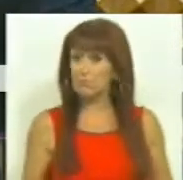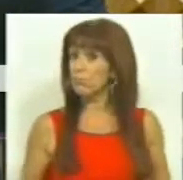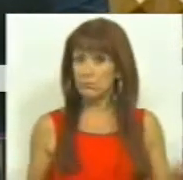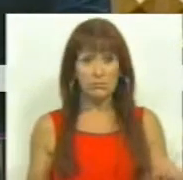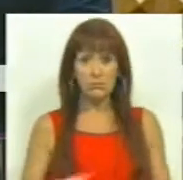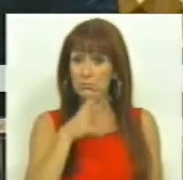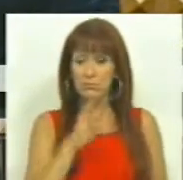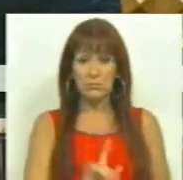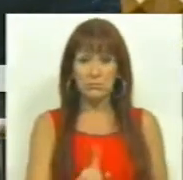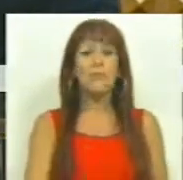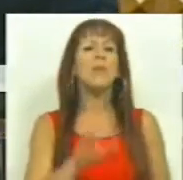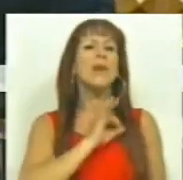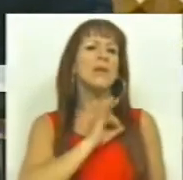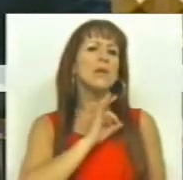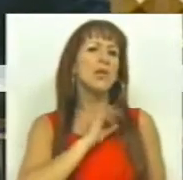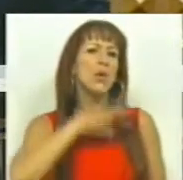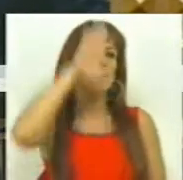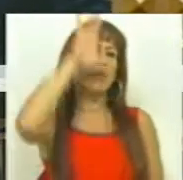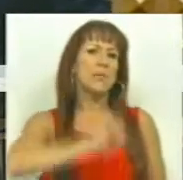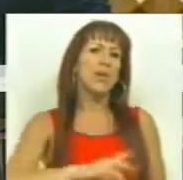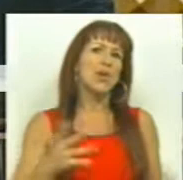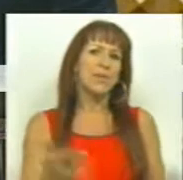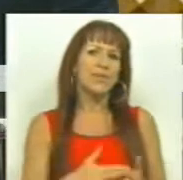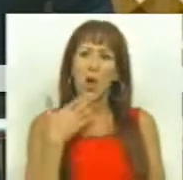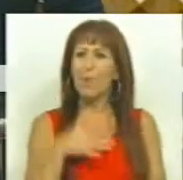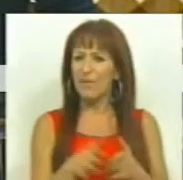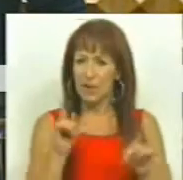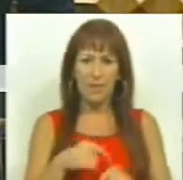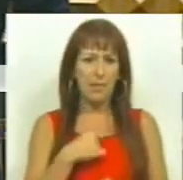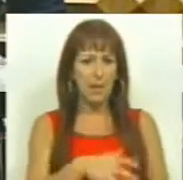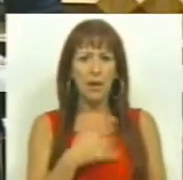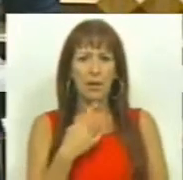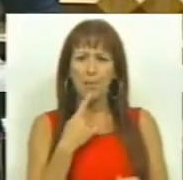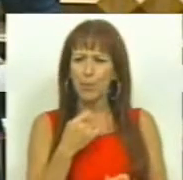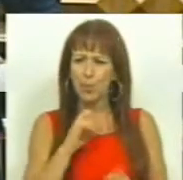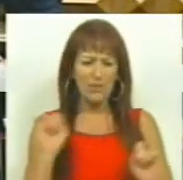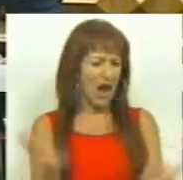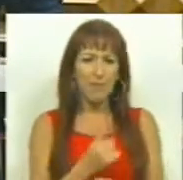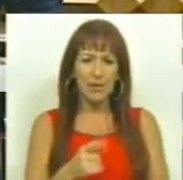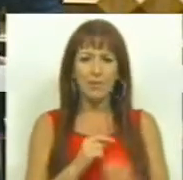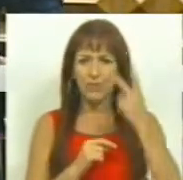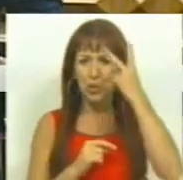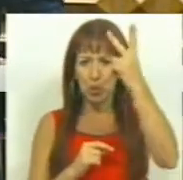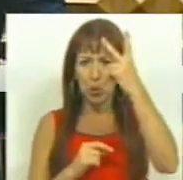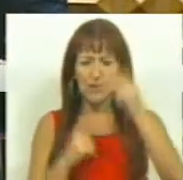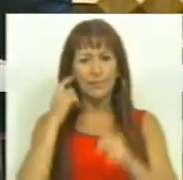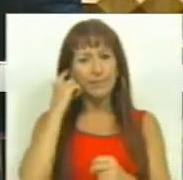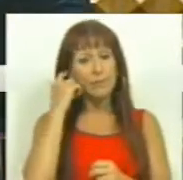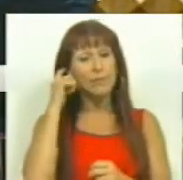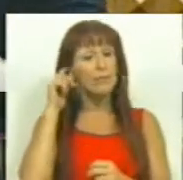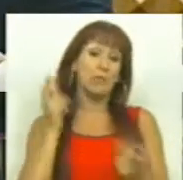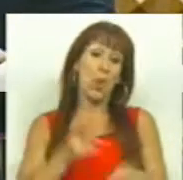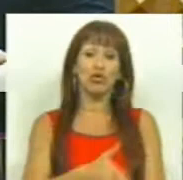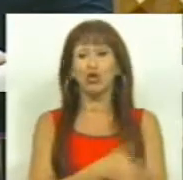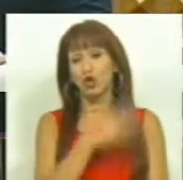anunciar. Sr. Ministro, aproveito ainda para lhe colocar muito brevemente duas questões, além